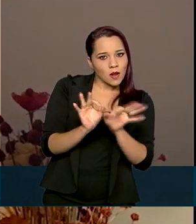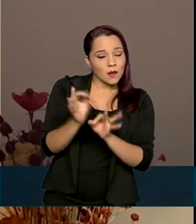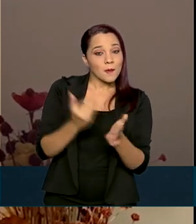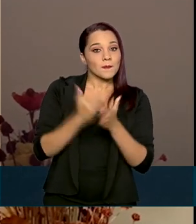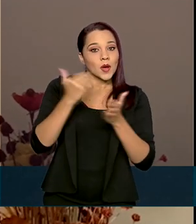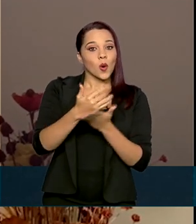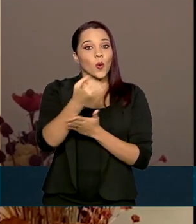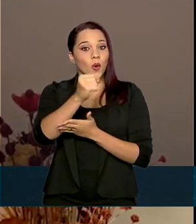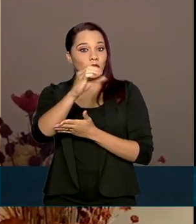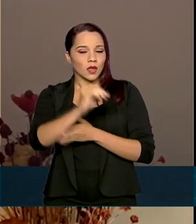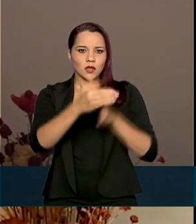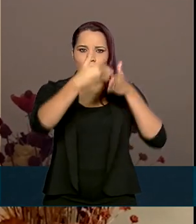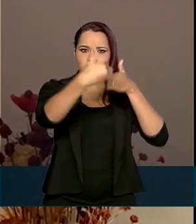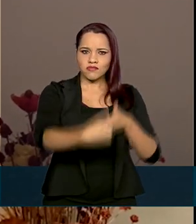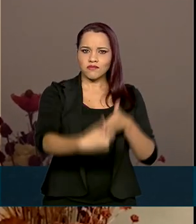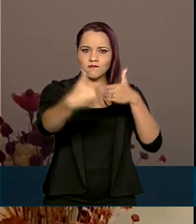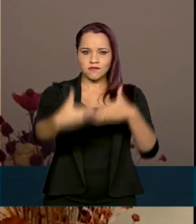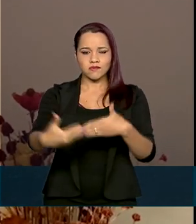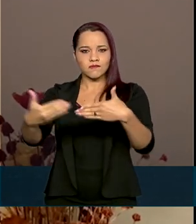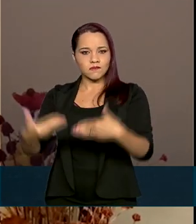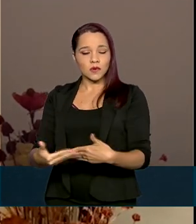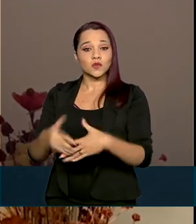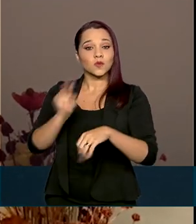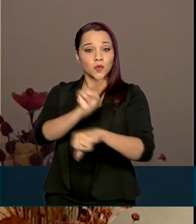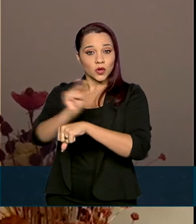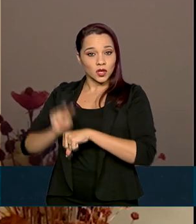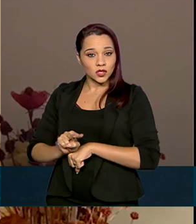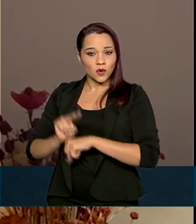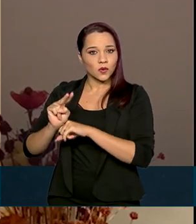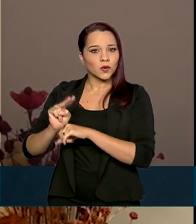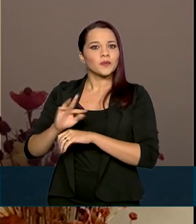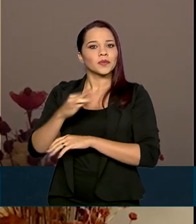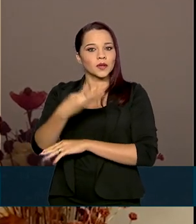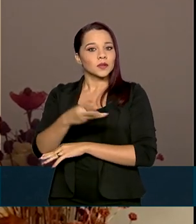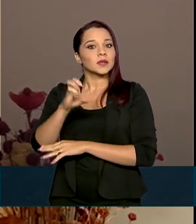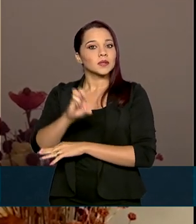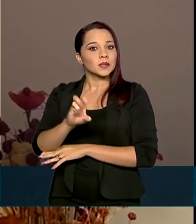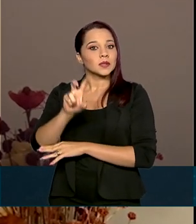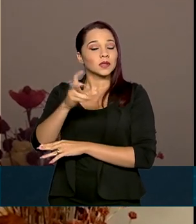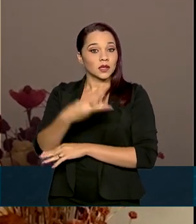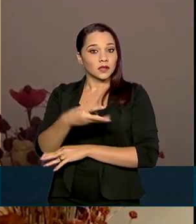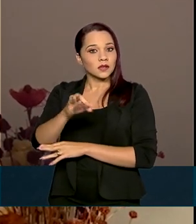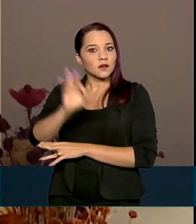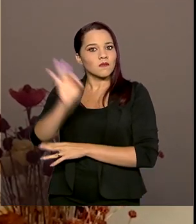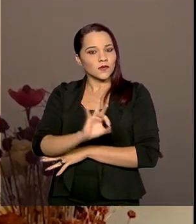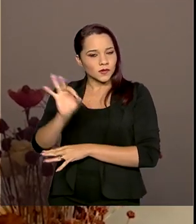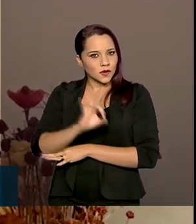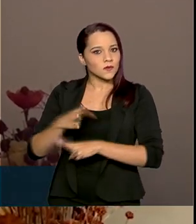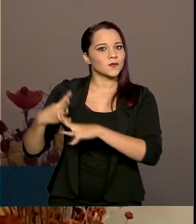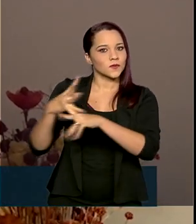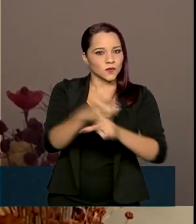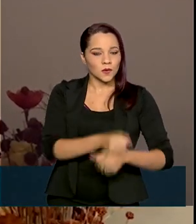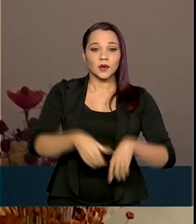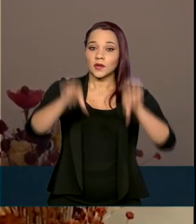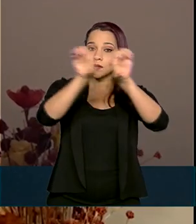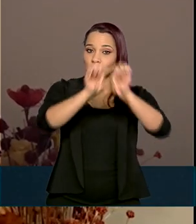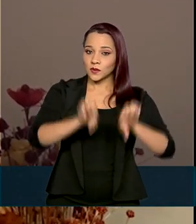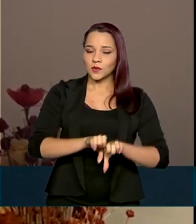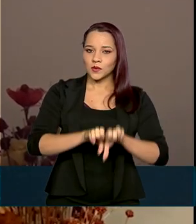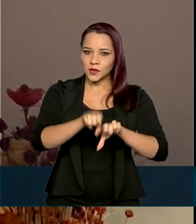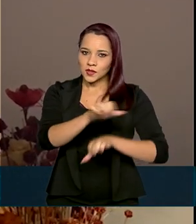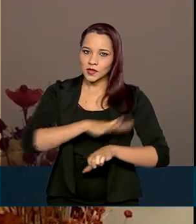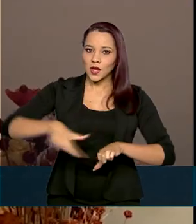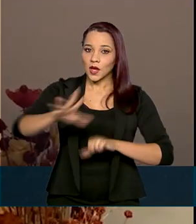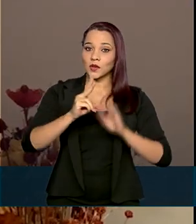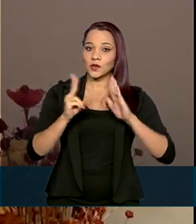barreiras de contenção, um incremento de 35% no total dessas estruturas nas terras